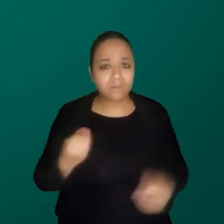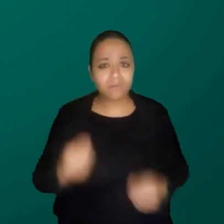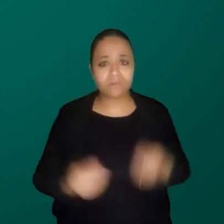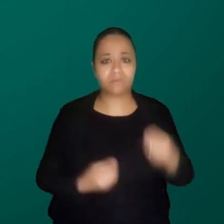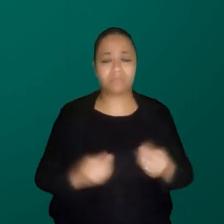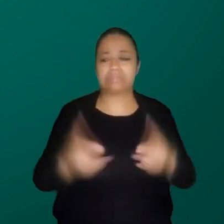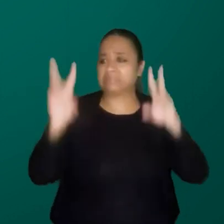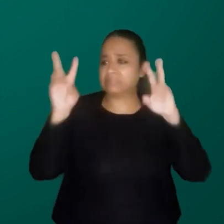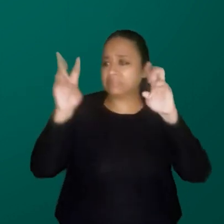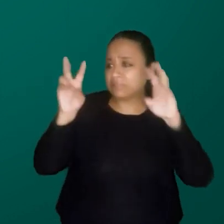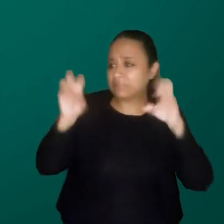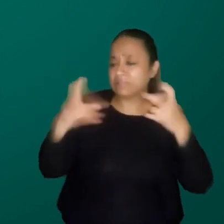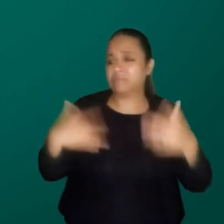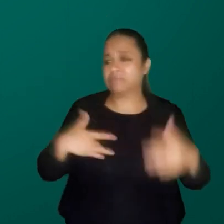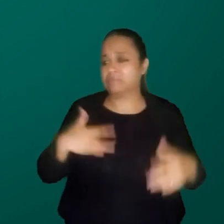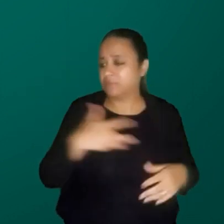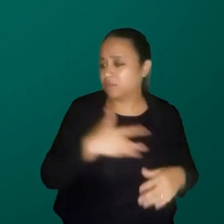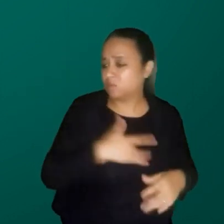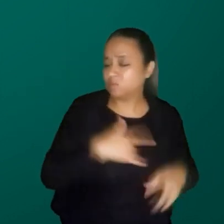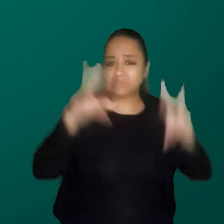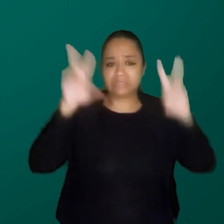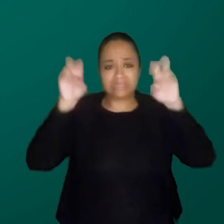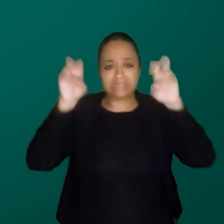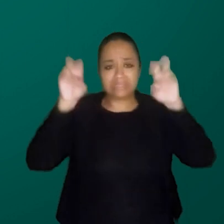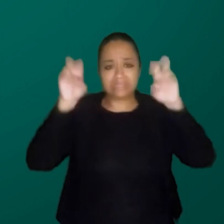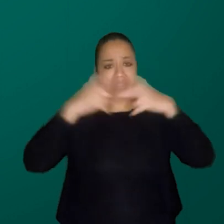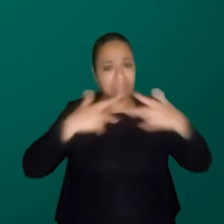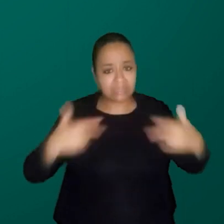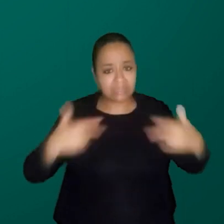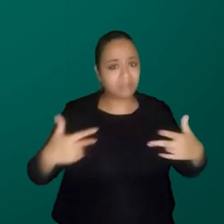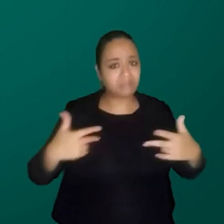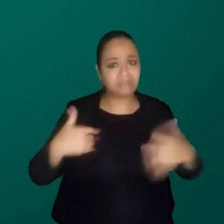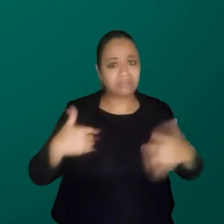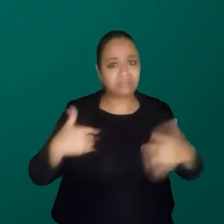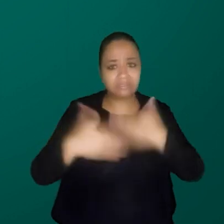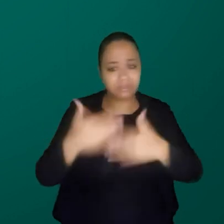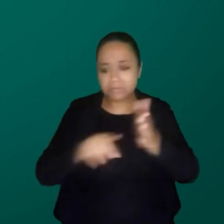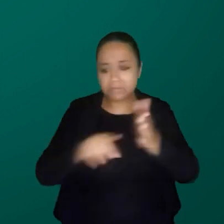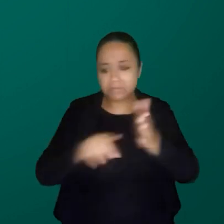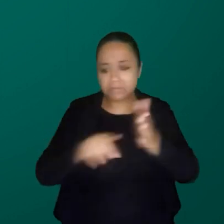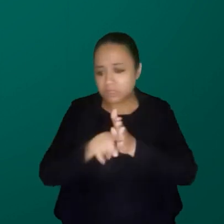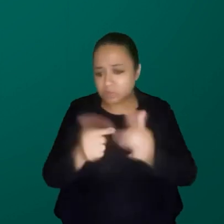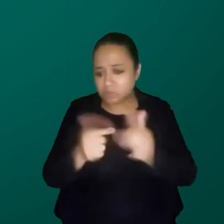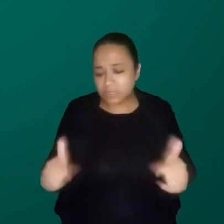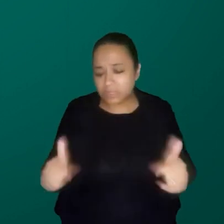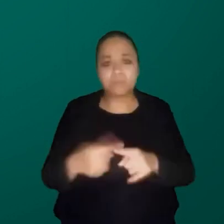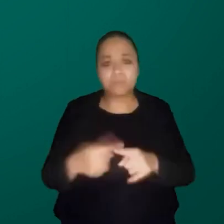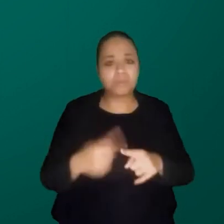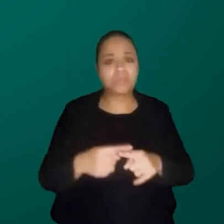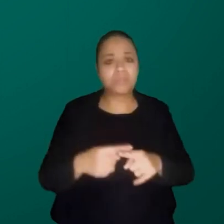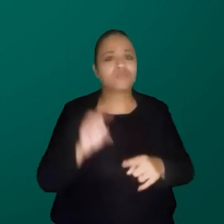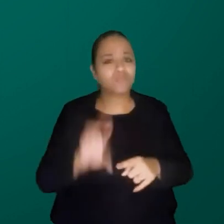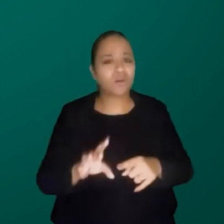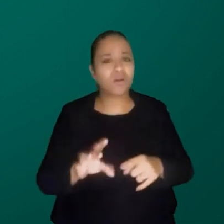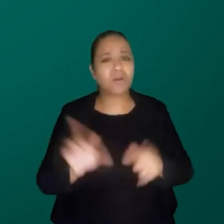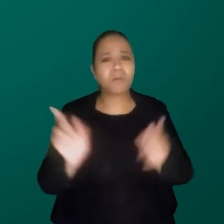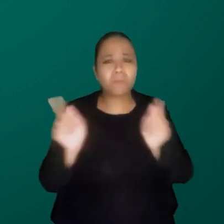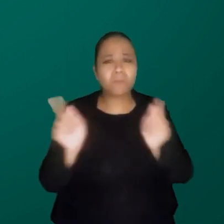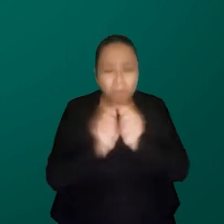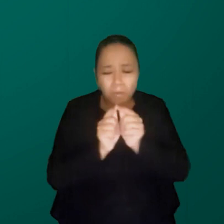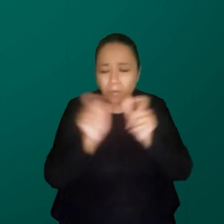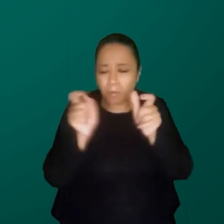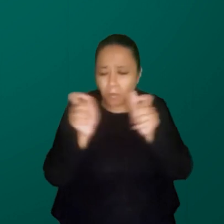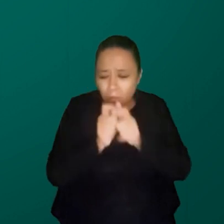temáticas, sua saúde, seu desenvolvimento não é pesquisado, porque apenas um ínfimo número de